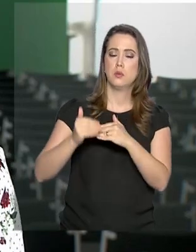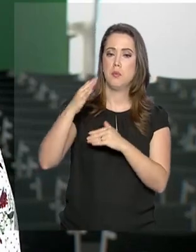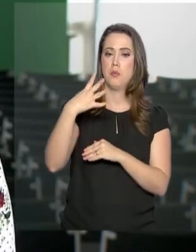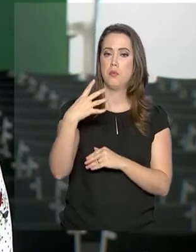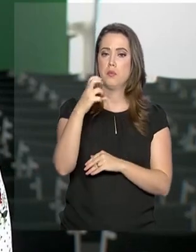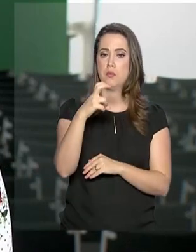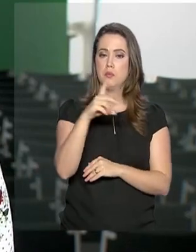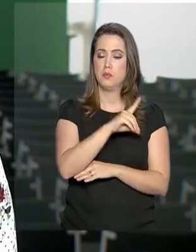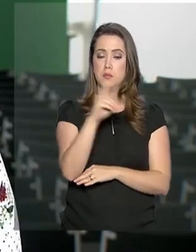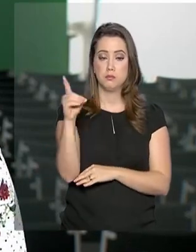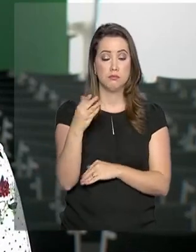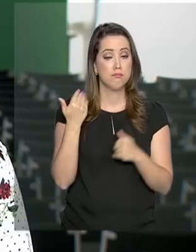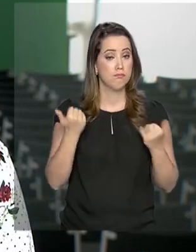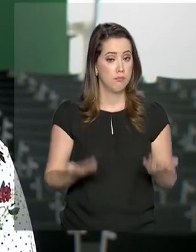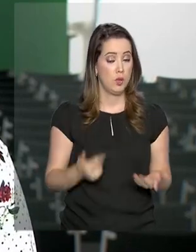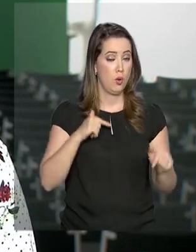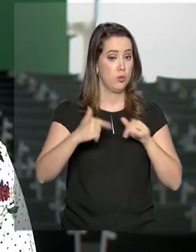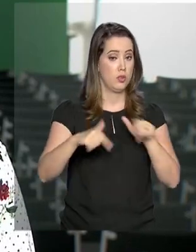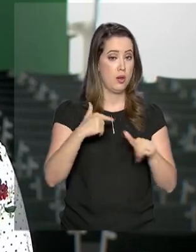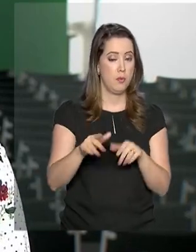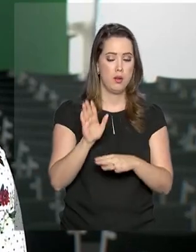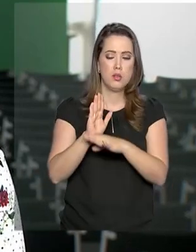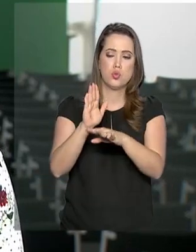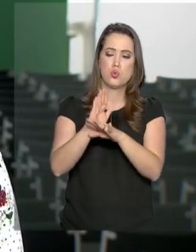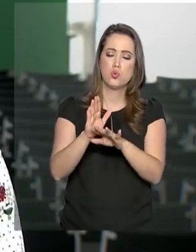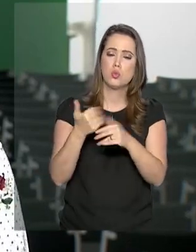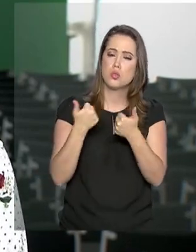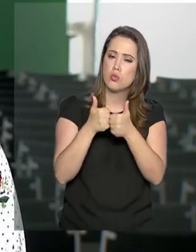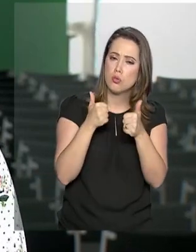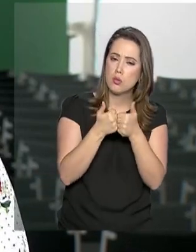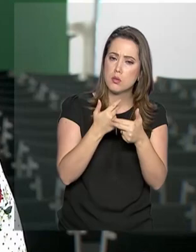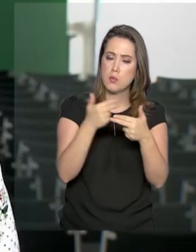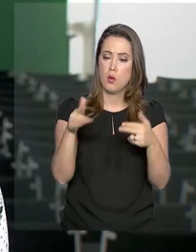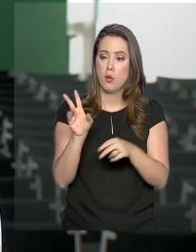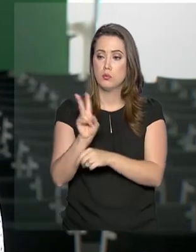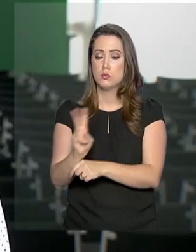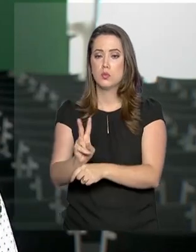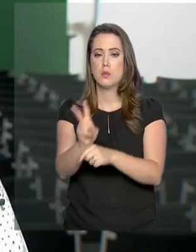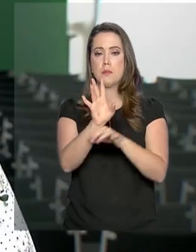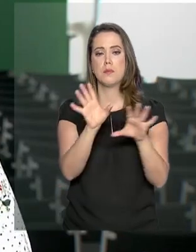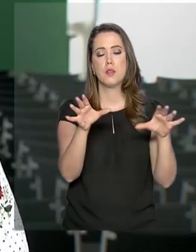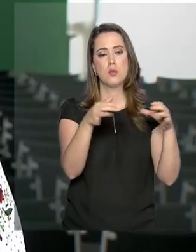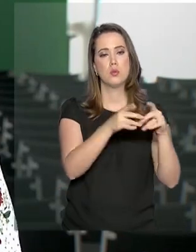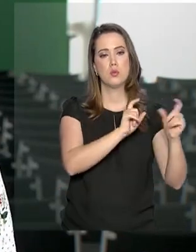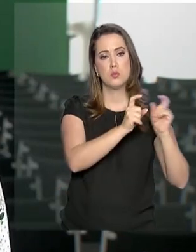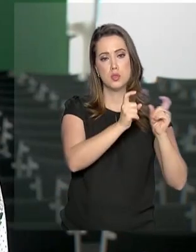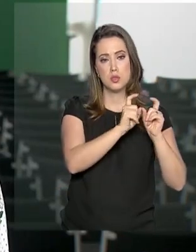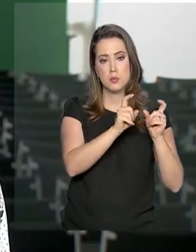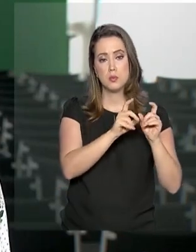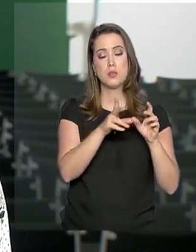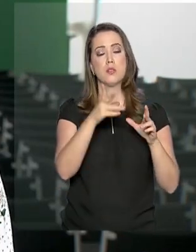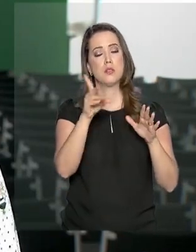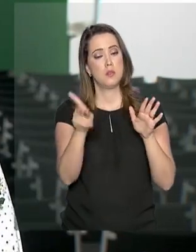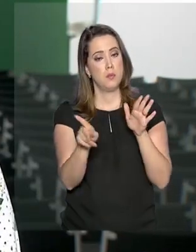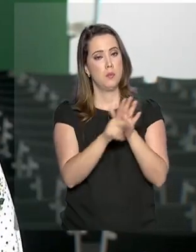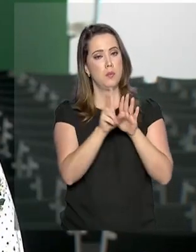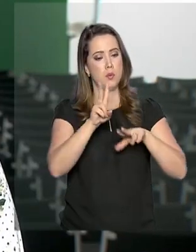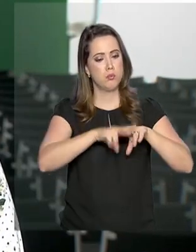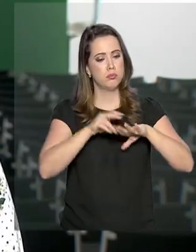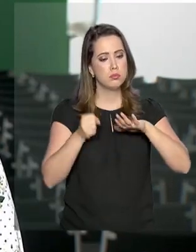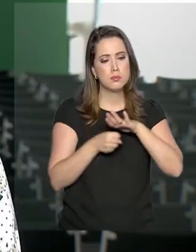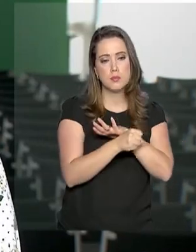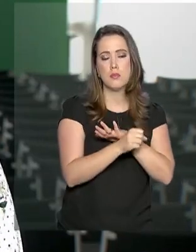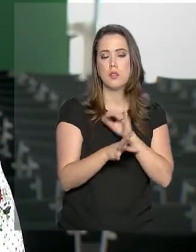45 dias. A operação terá o apoio logístico e a supervisão dos órgãos de administração penitenciária e